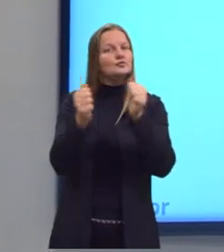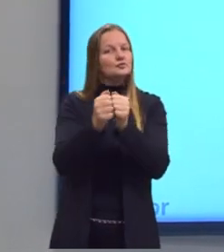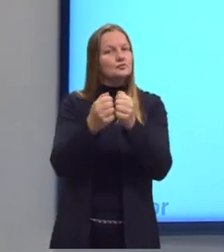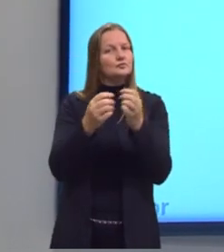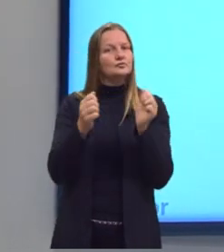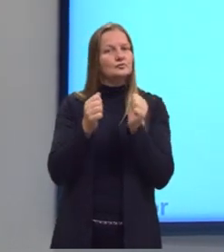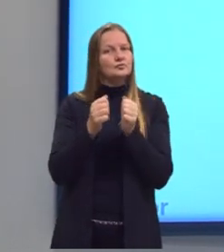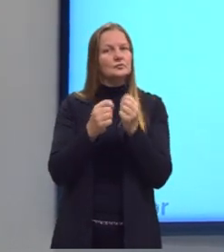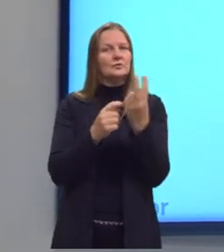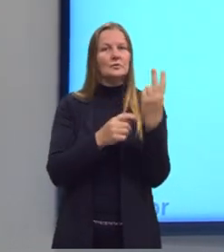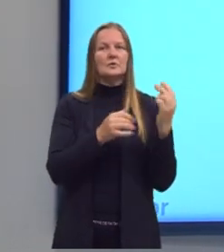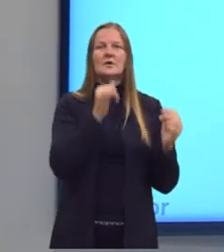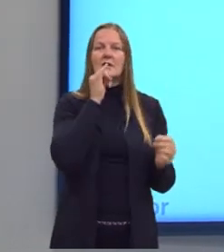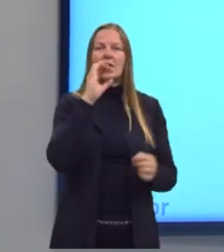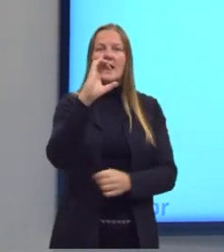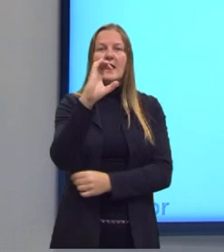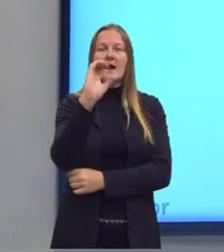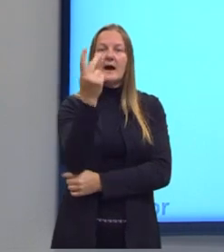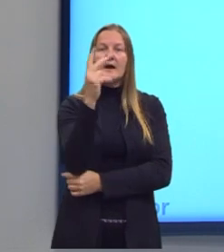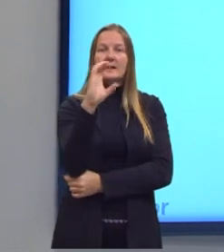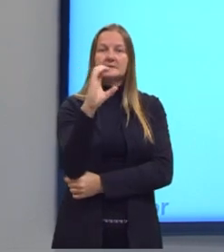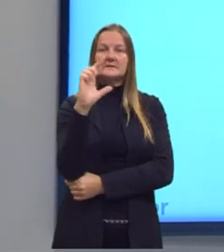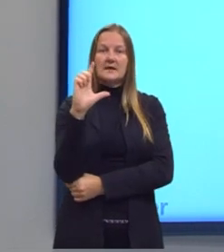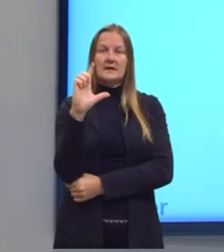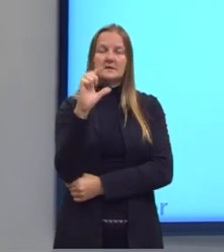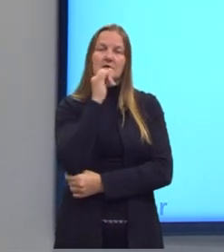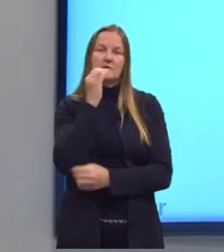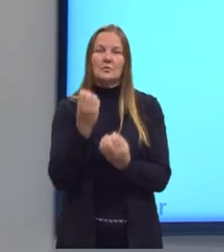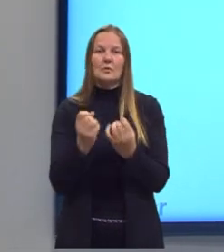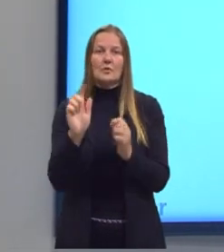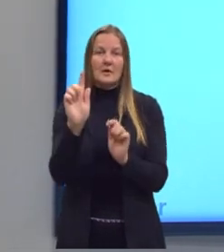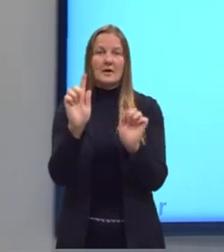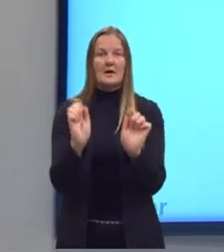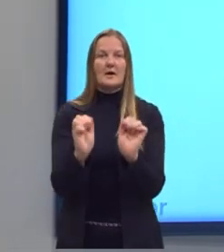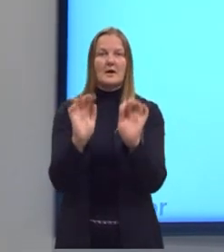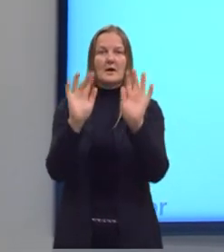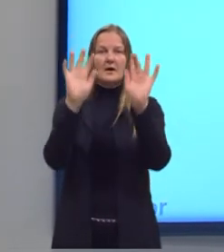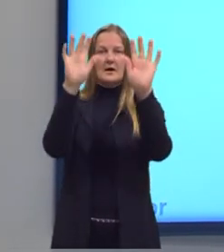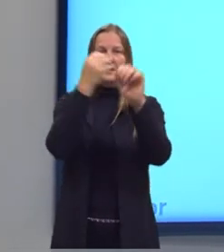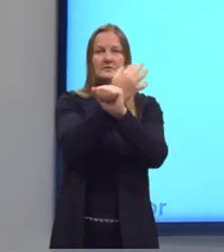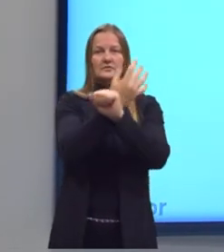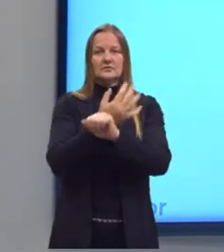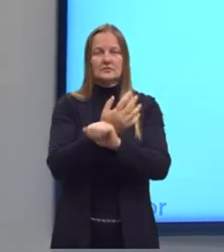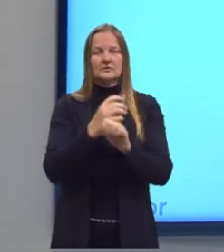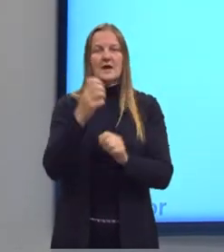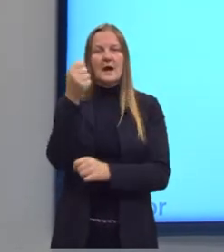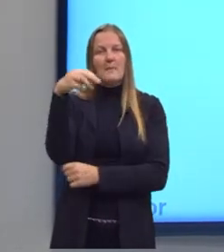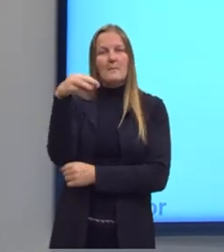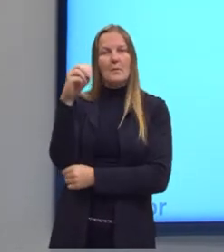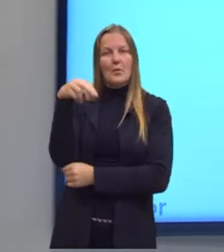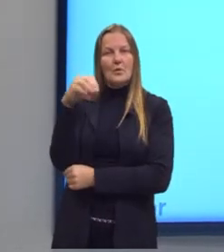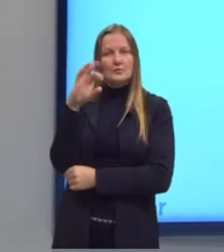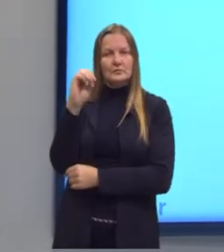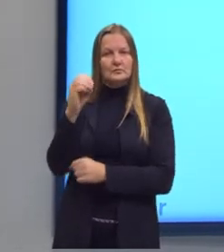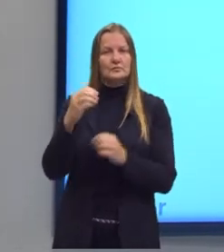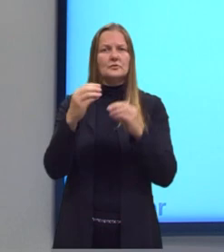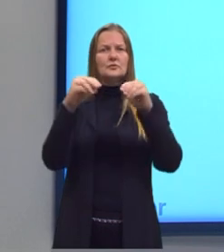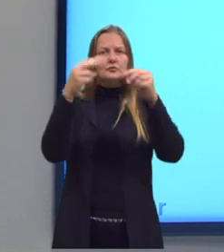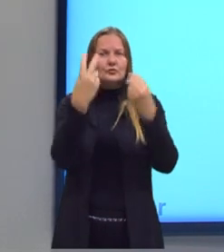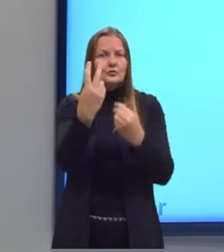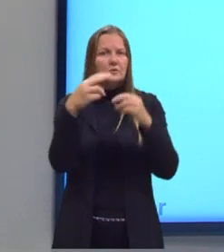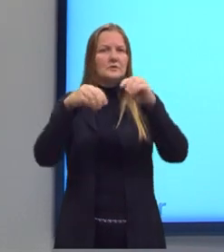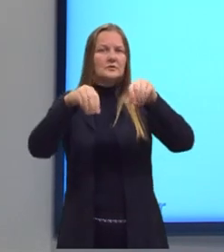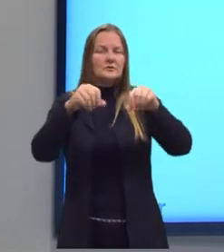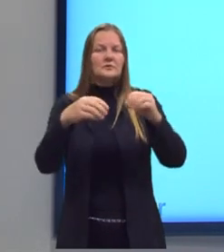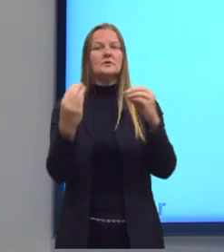Esse exemplo do HCl mais o gás, né? Do ácido clorídrico mais o gás amônia, as duas substâncias são